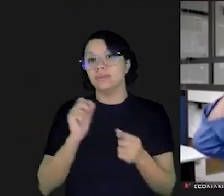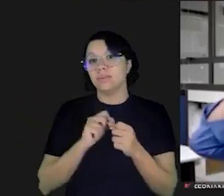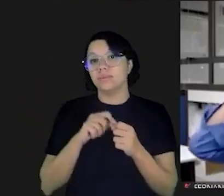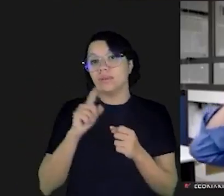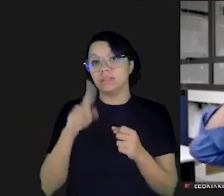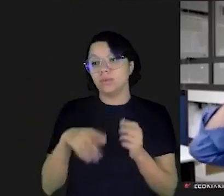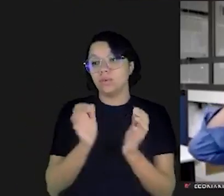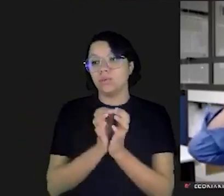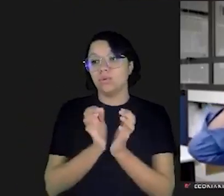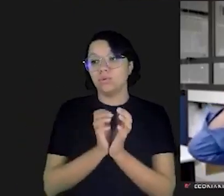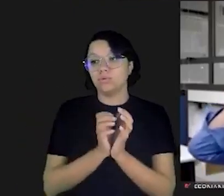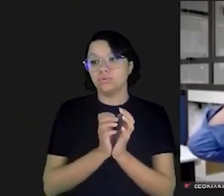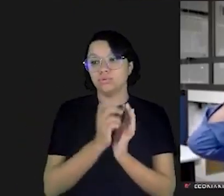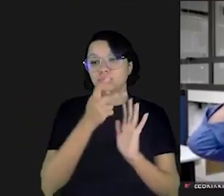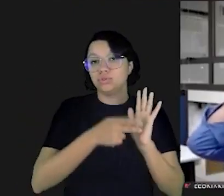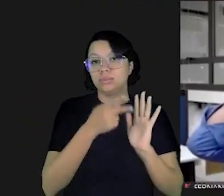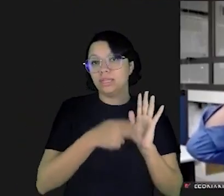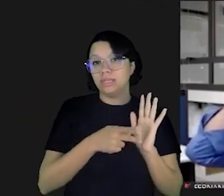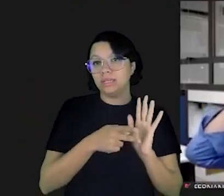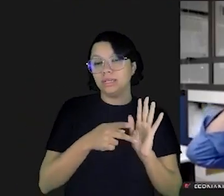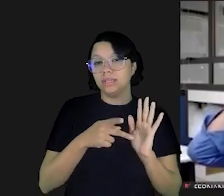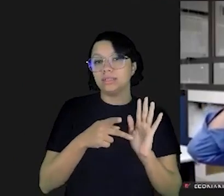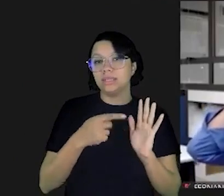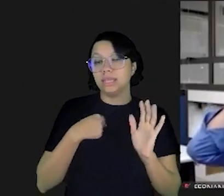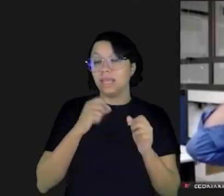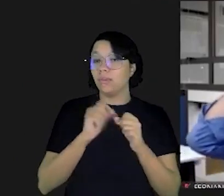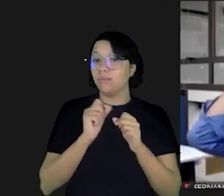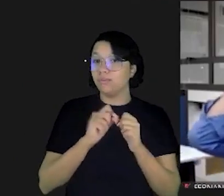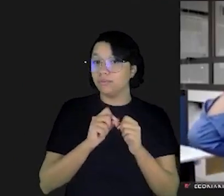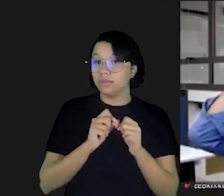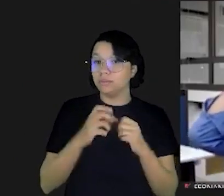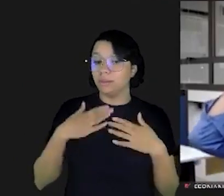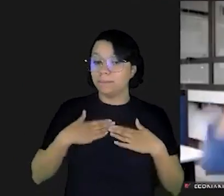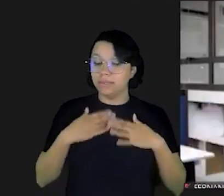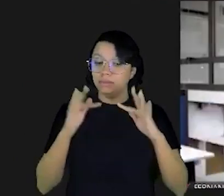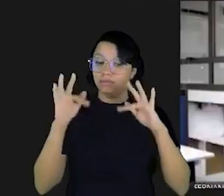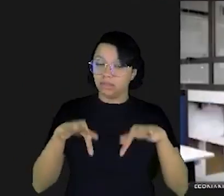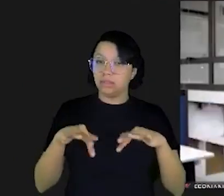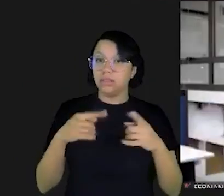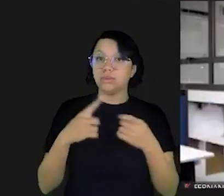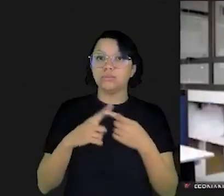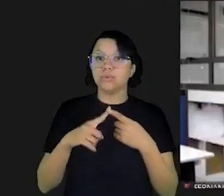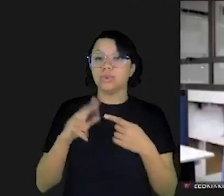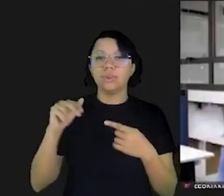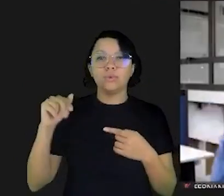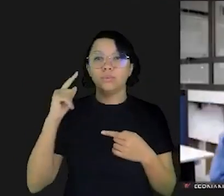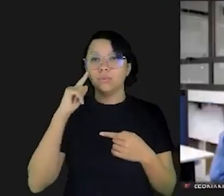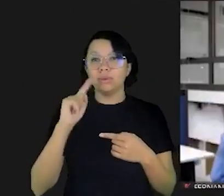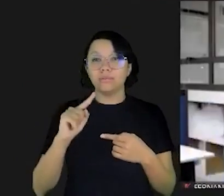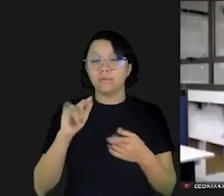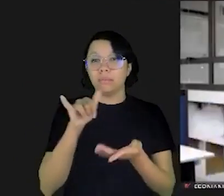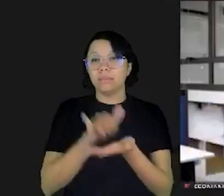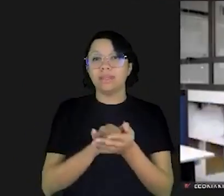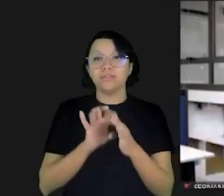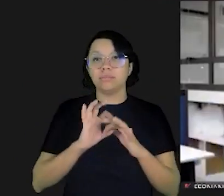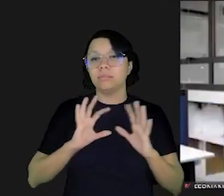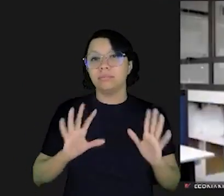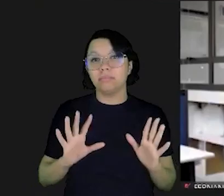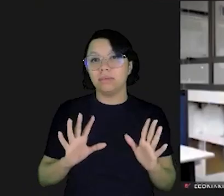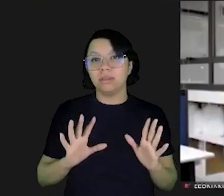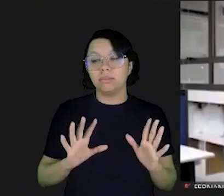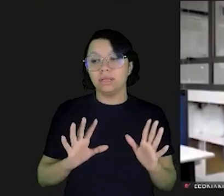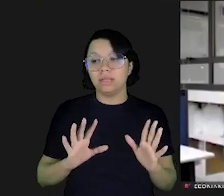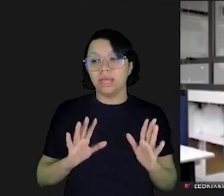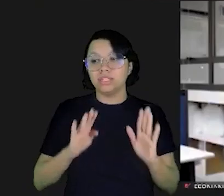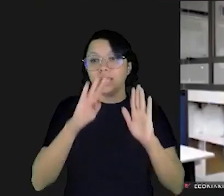ou escuro então o que eu faço é um conjunto de planilhas que eu mesmo preparei pra minha finalidade inclusive porque eu nunca vi um